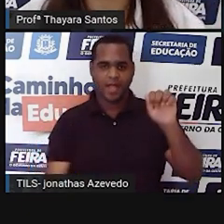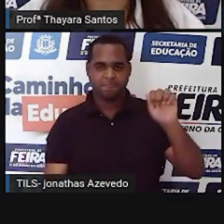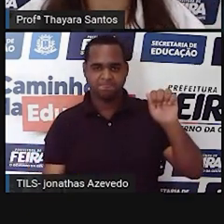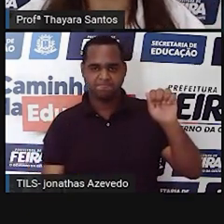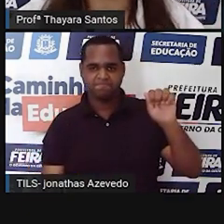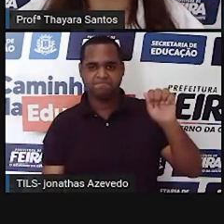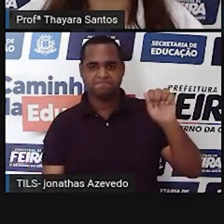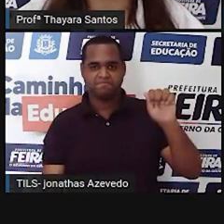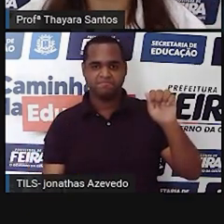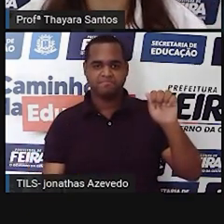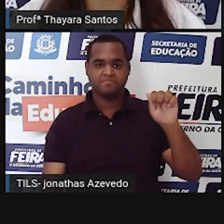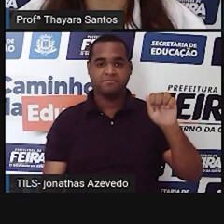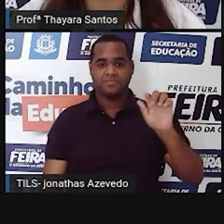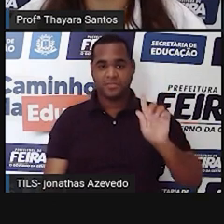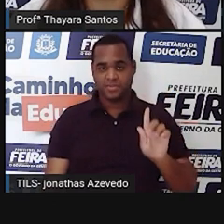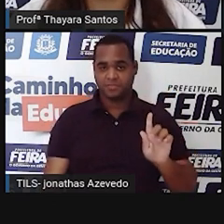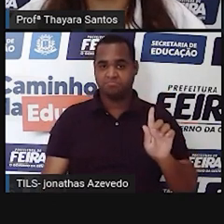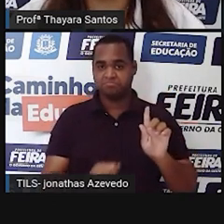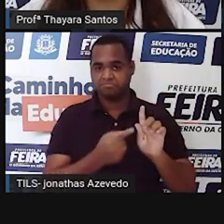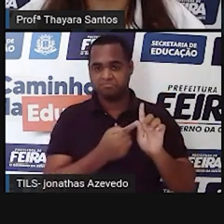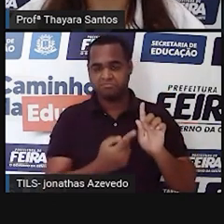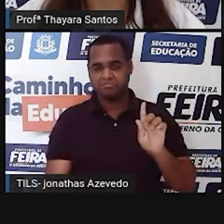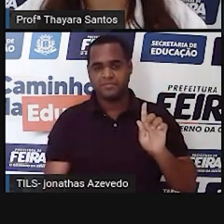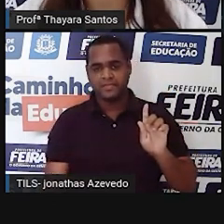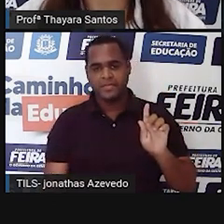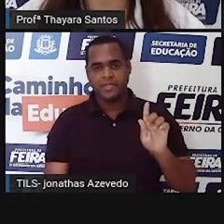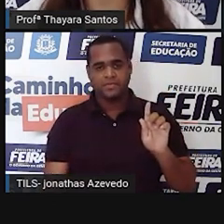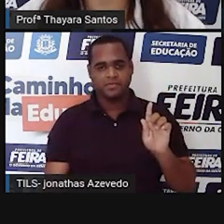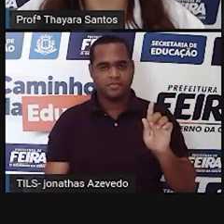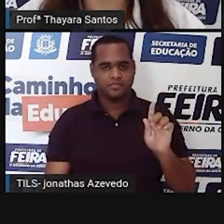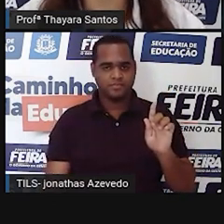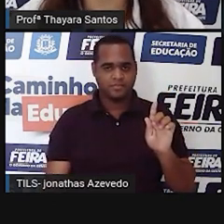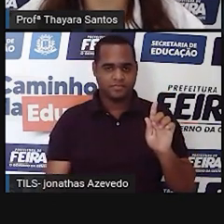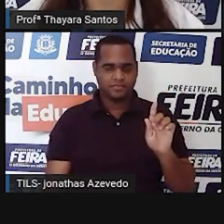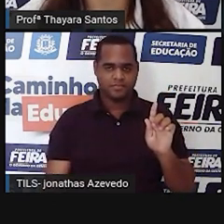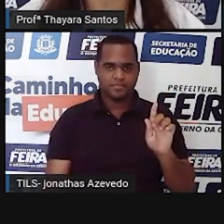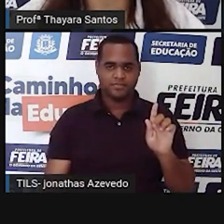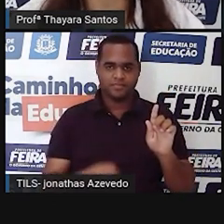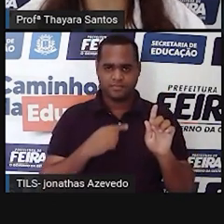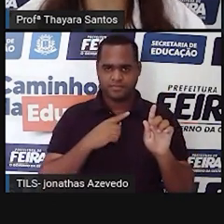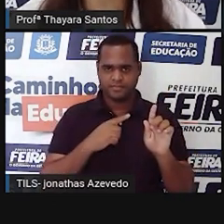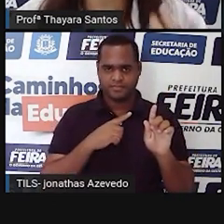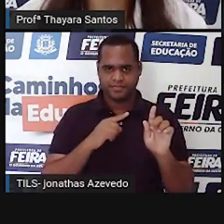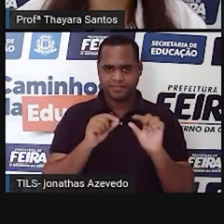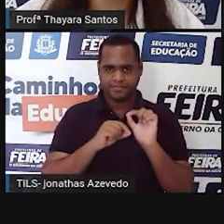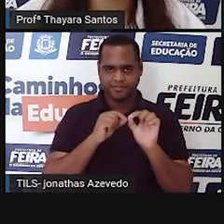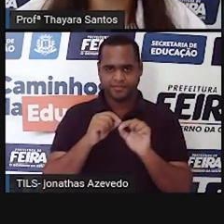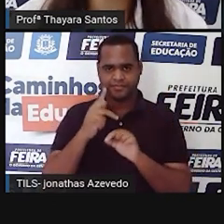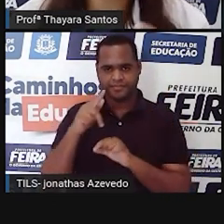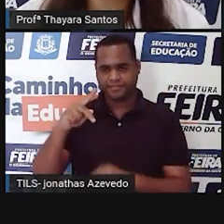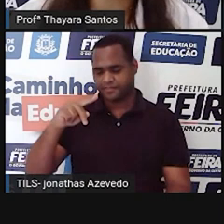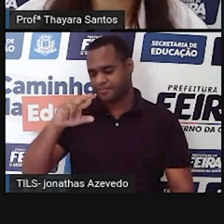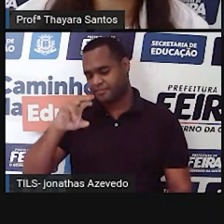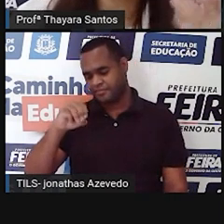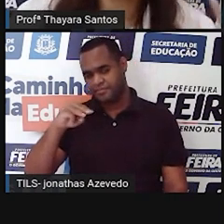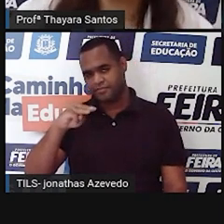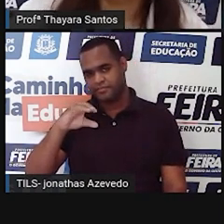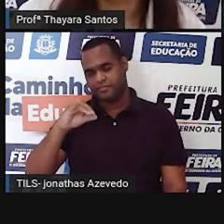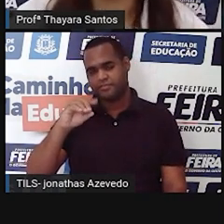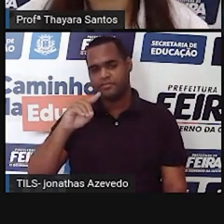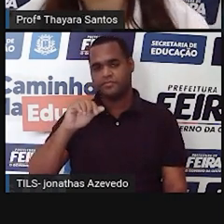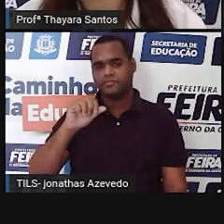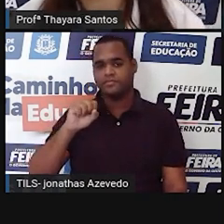letra A, e da guanina, que é representada pela letra G. E a gente tem as bases que a gente chama de pirimídicas, que são a base de